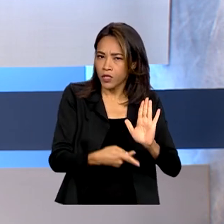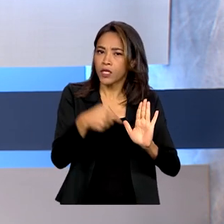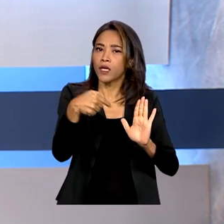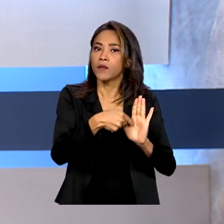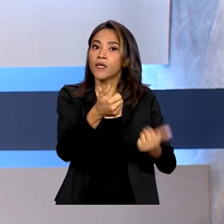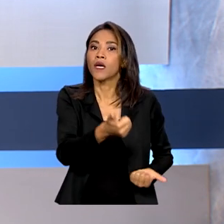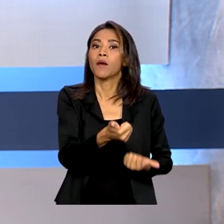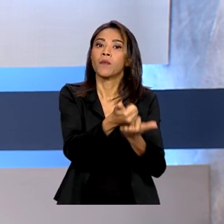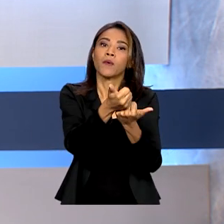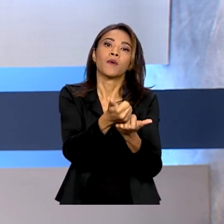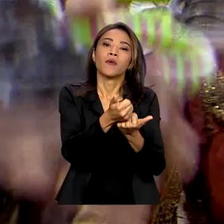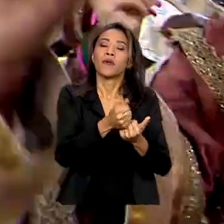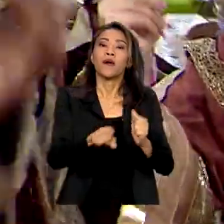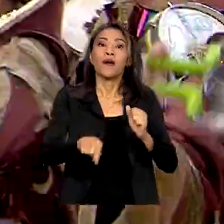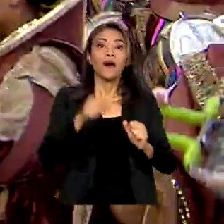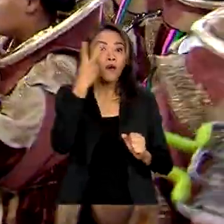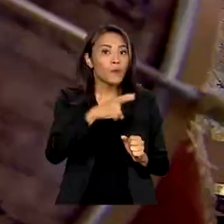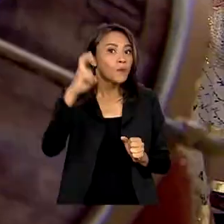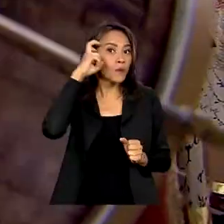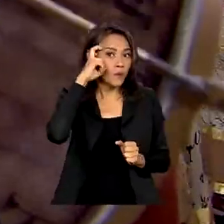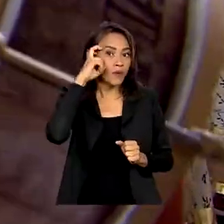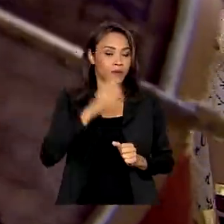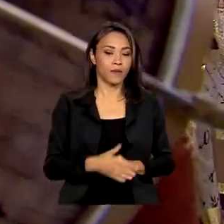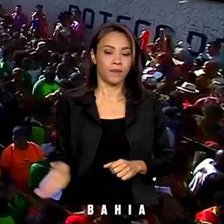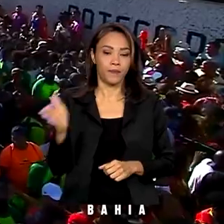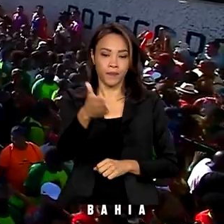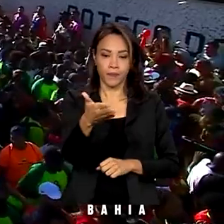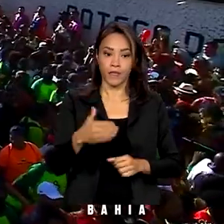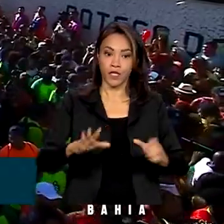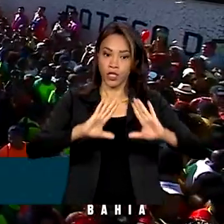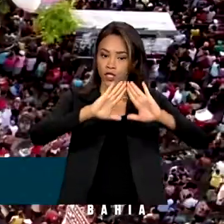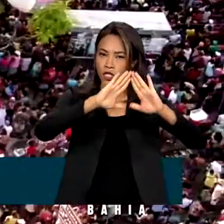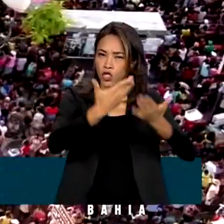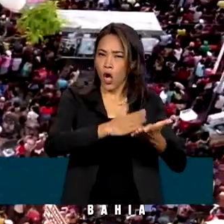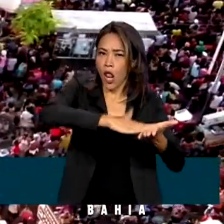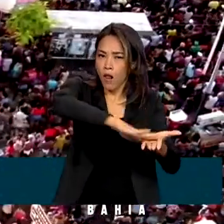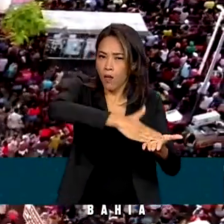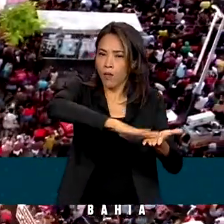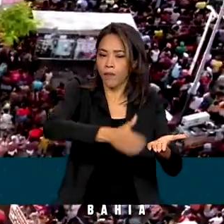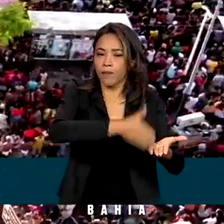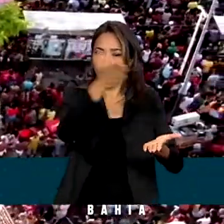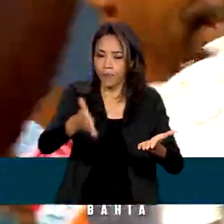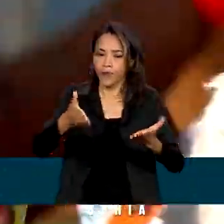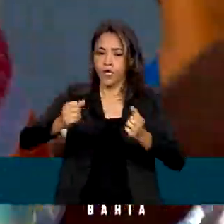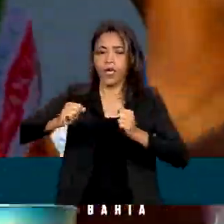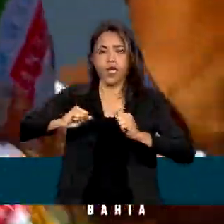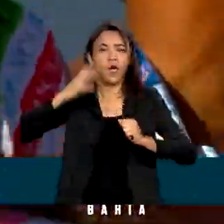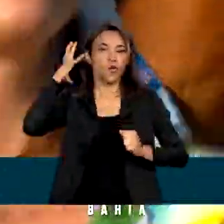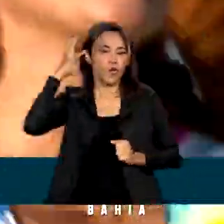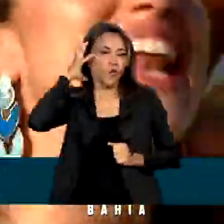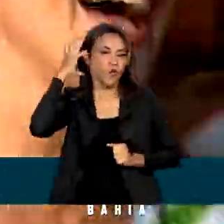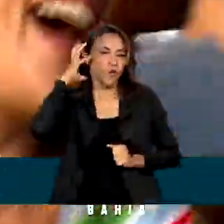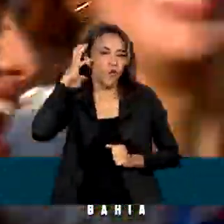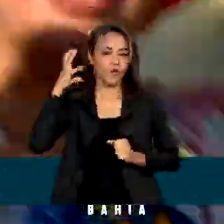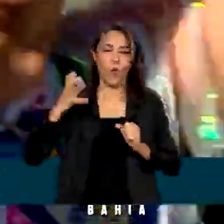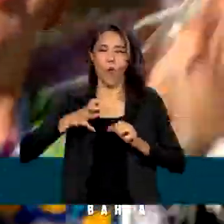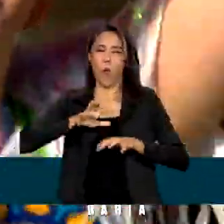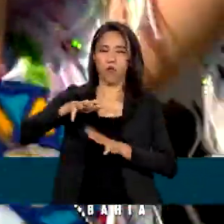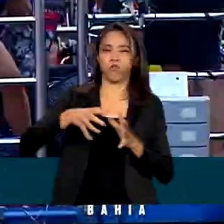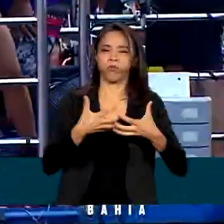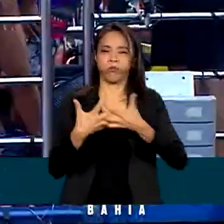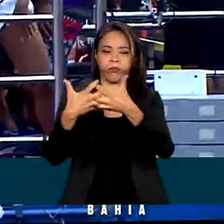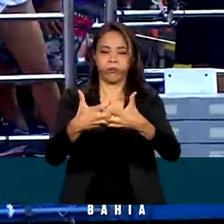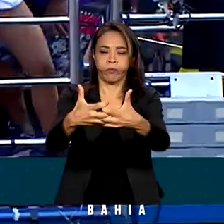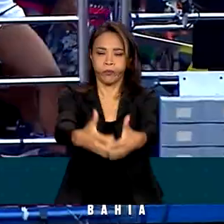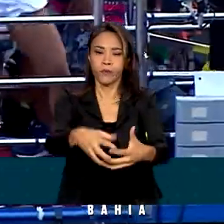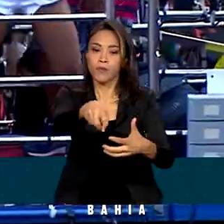Incentivo à Cultura. Escolas de samba, trios elétricos, blocos de rua. De norte ao sul, o carnaval ganha